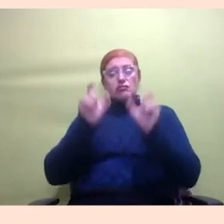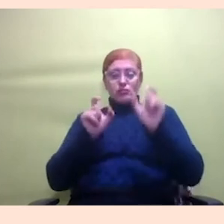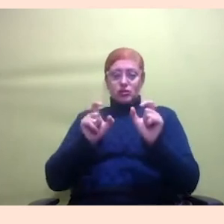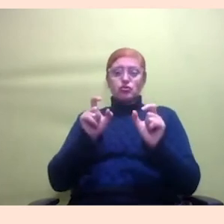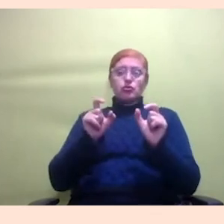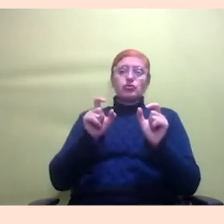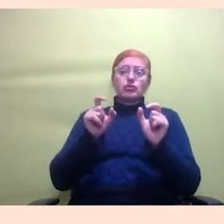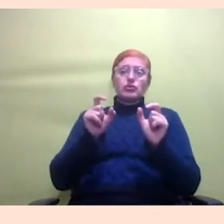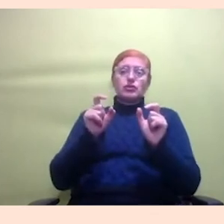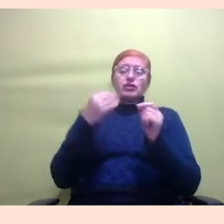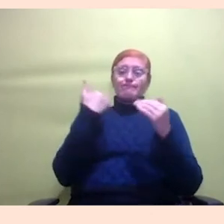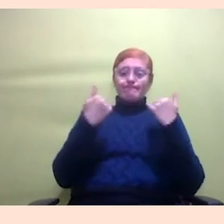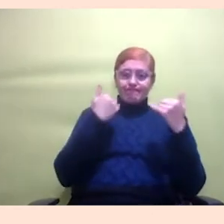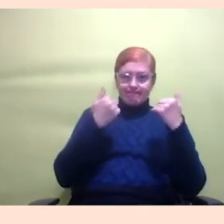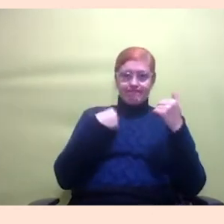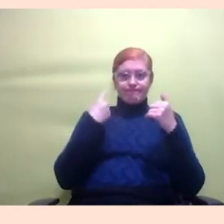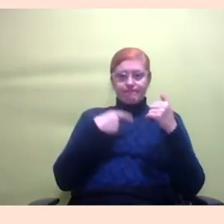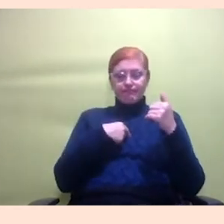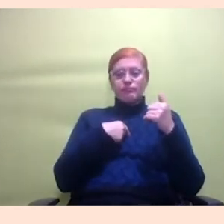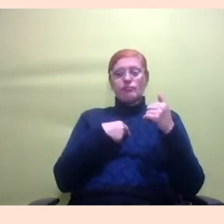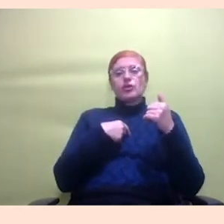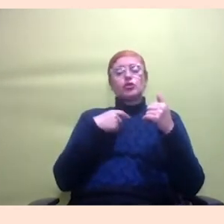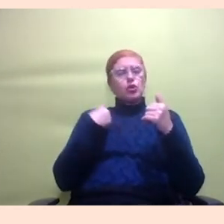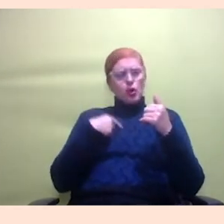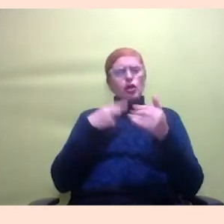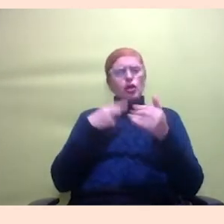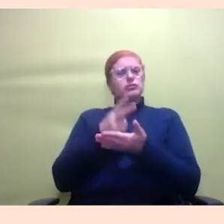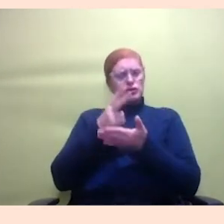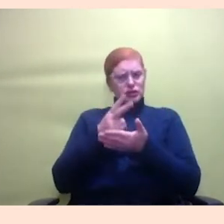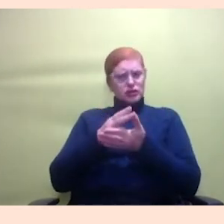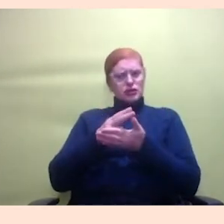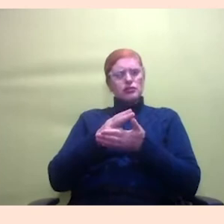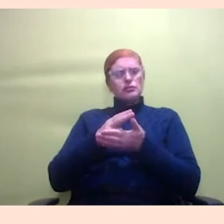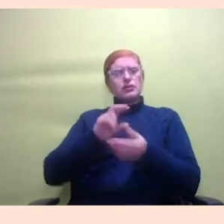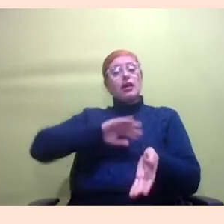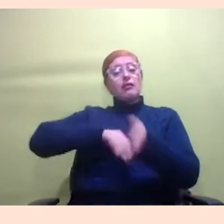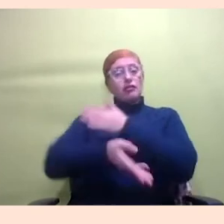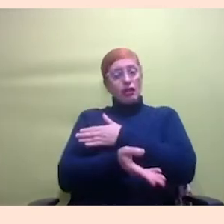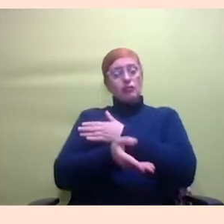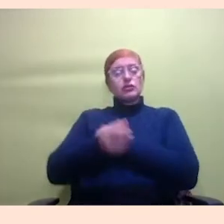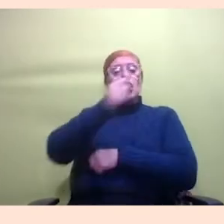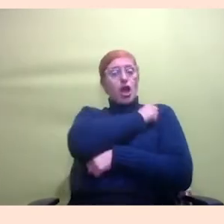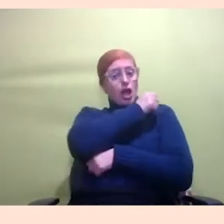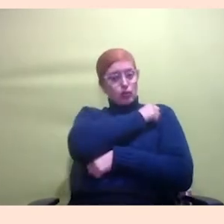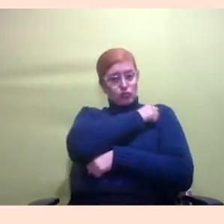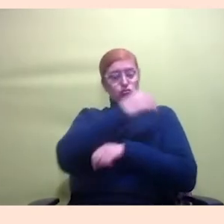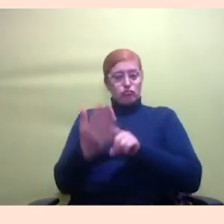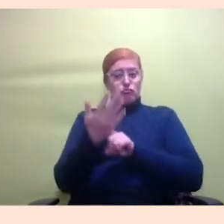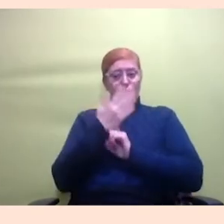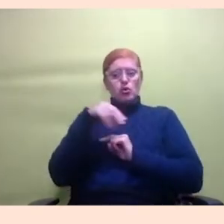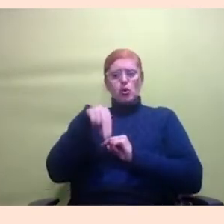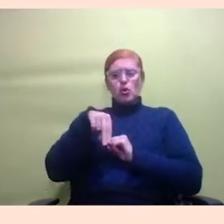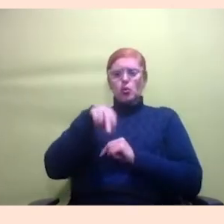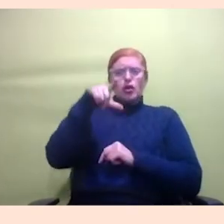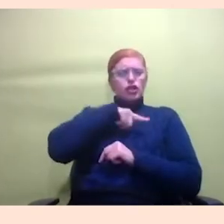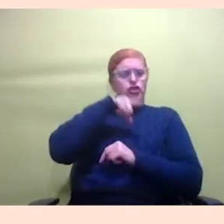ele já acaba sempre se adequando à necessidade que a pessoa traz geralmente eu nunca tive um problema de eu ter que